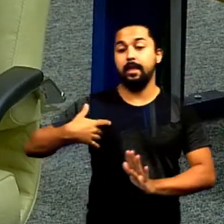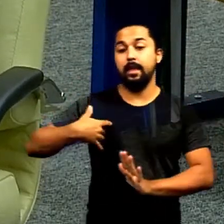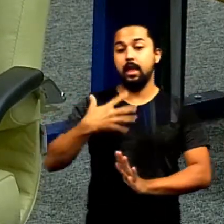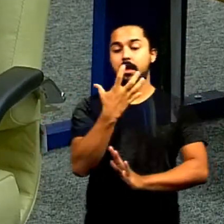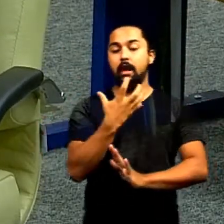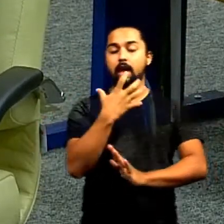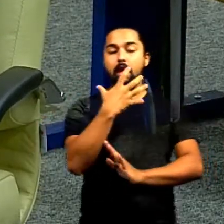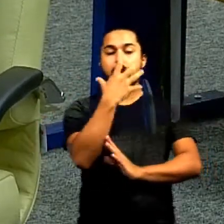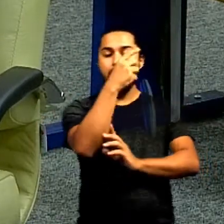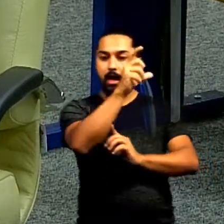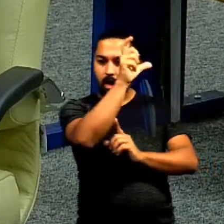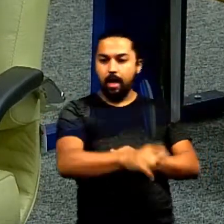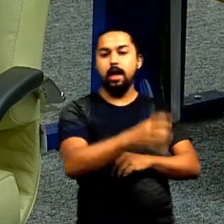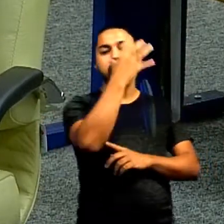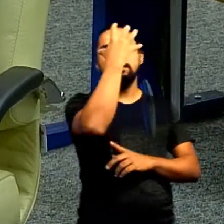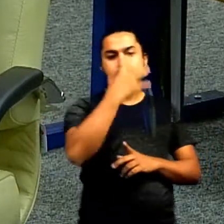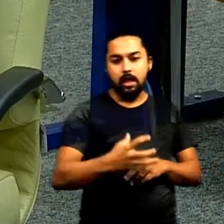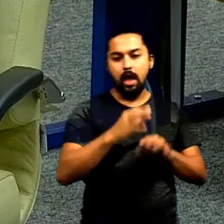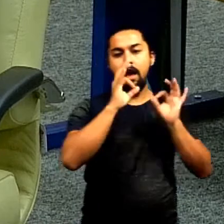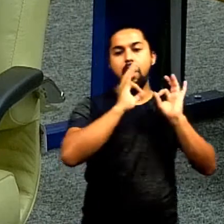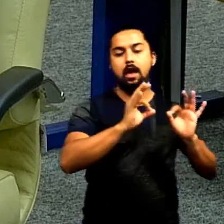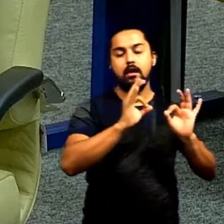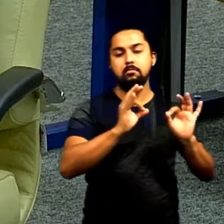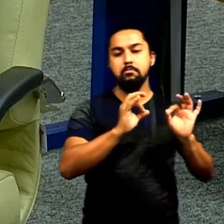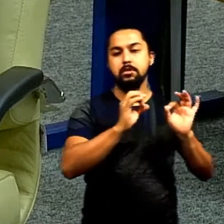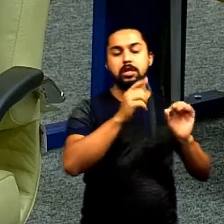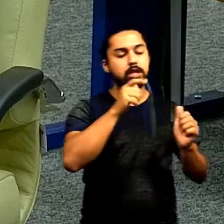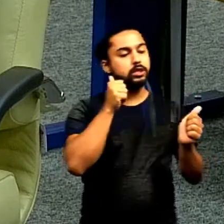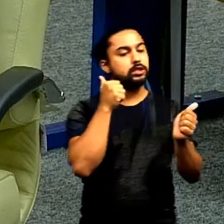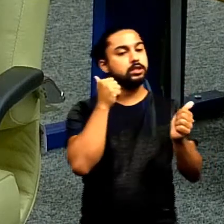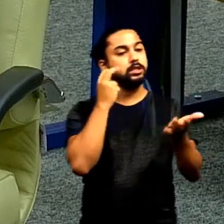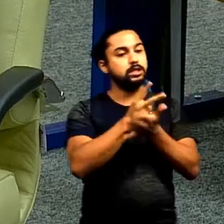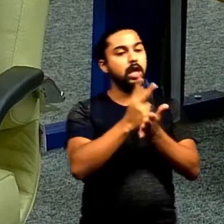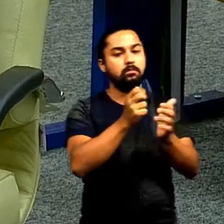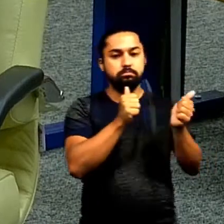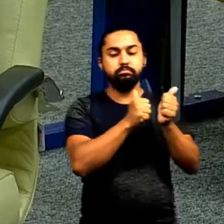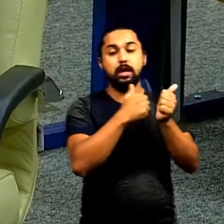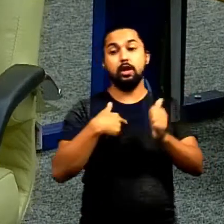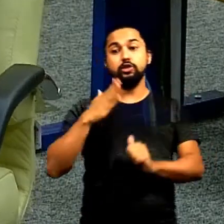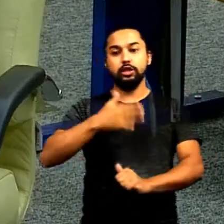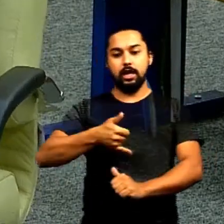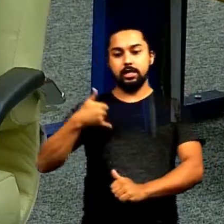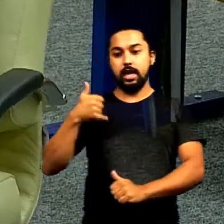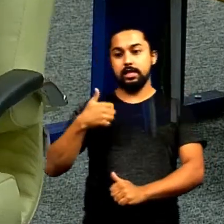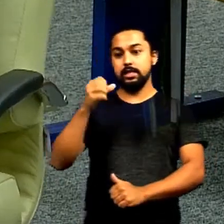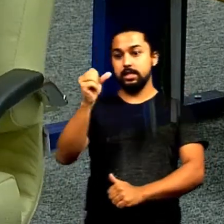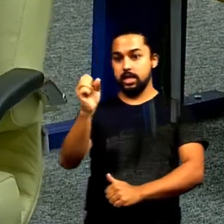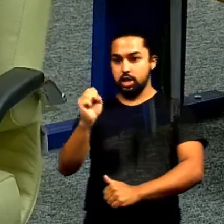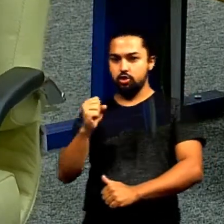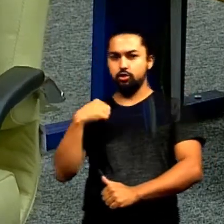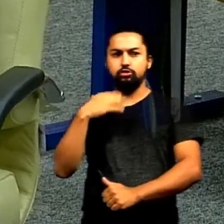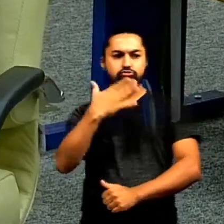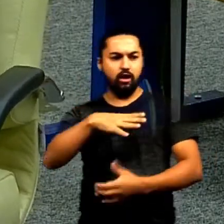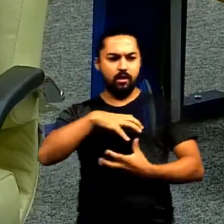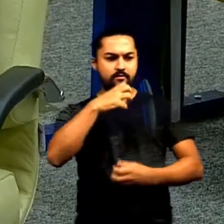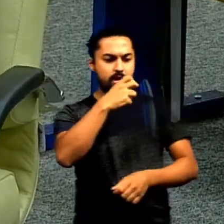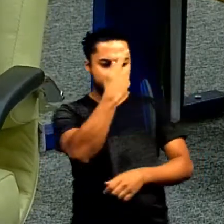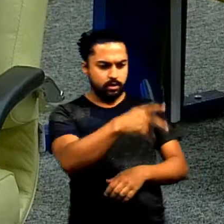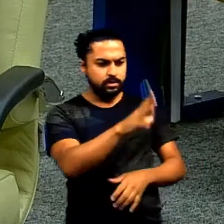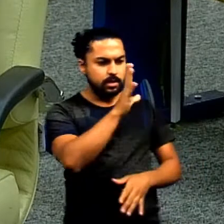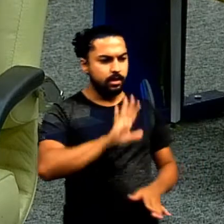mim é um homem íntegro leal e vez em quando anda comigo eu falo eu tenho 68 anos eu estou mais velho que você rapaz